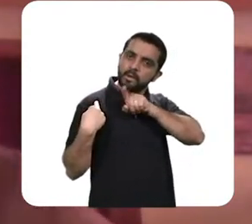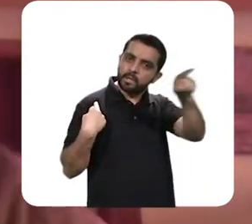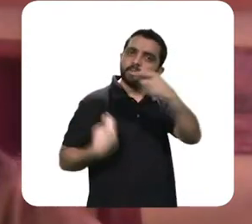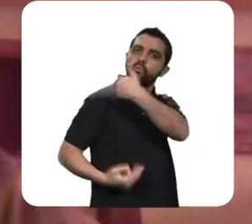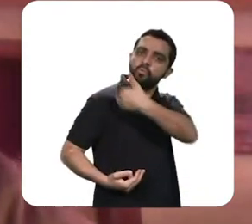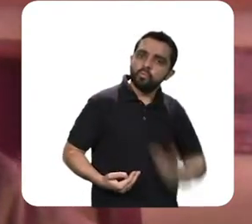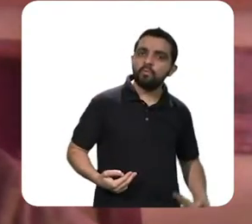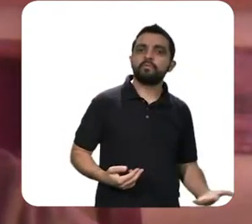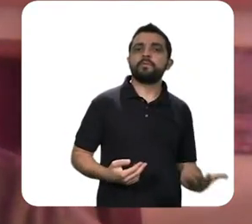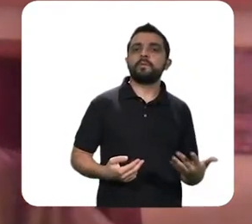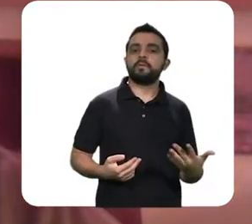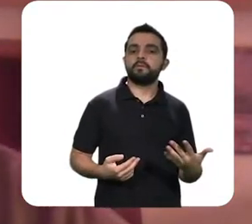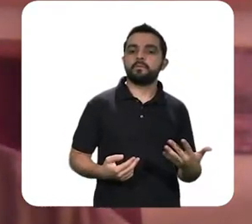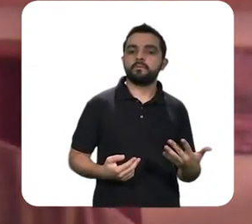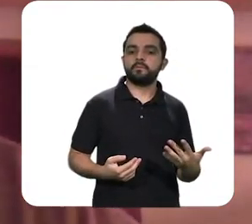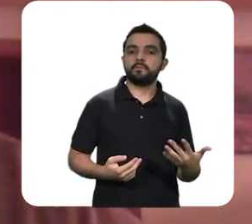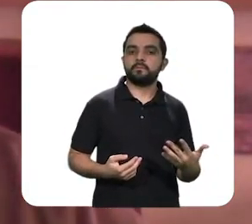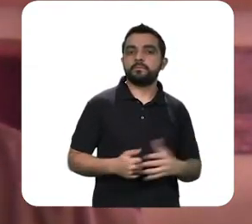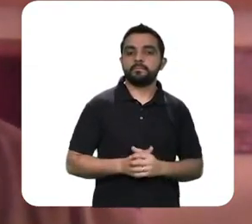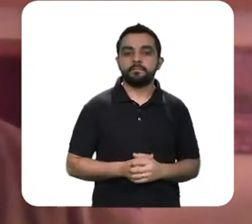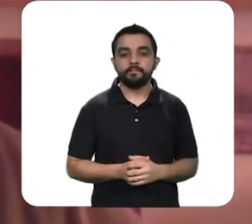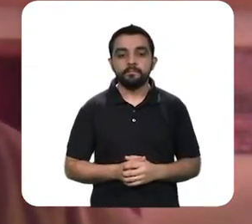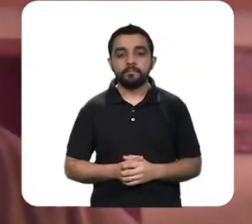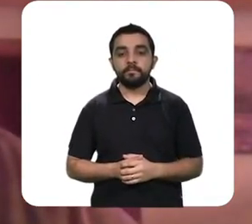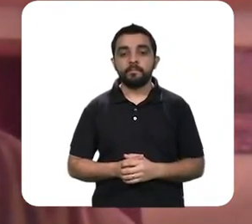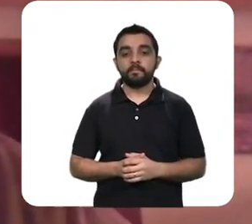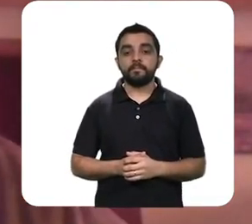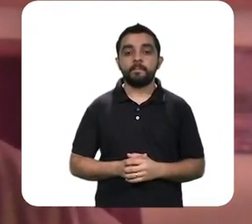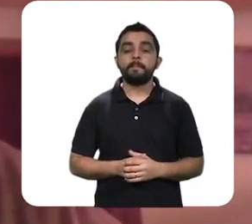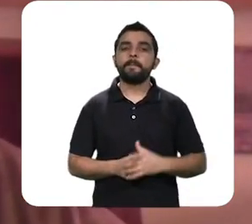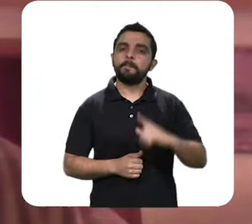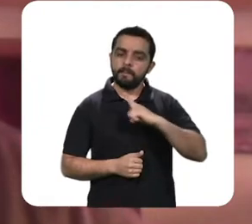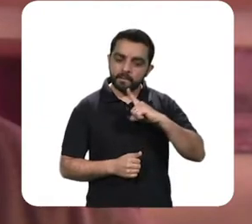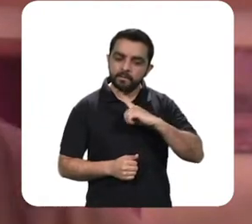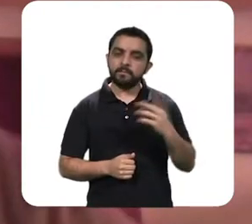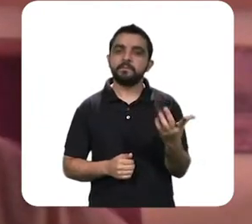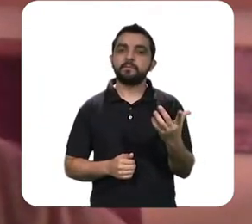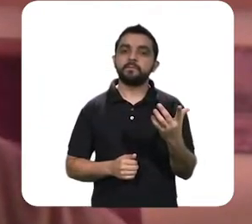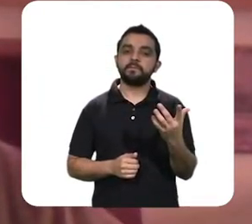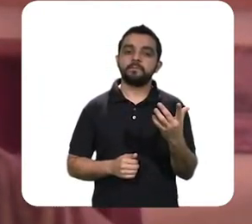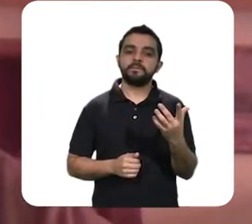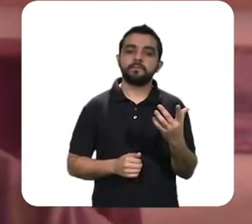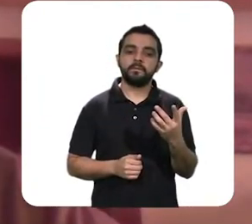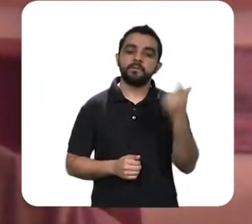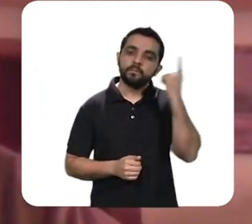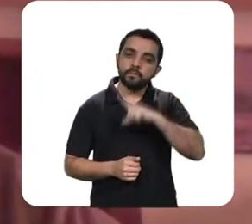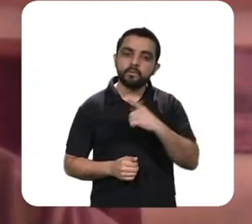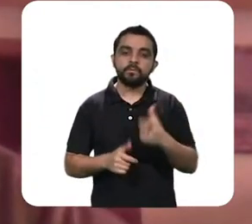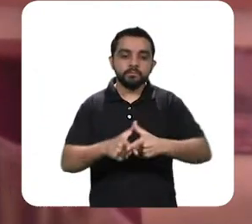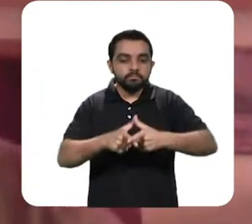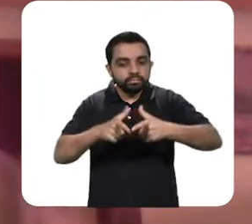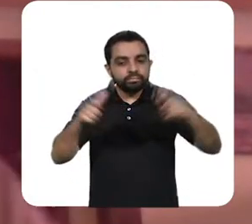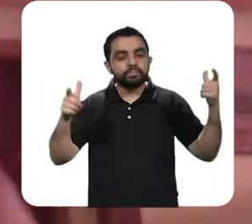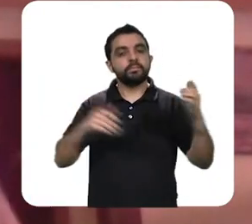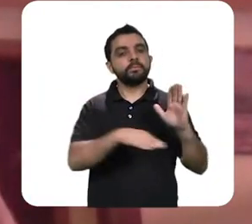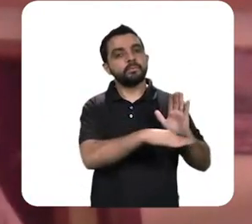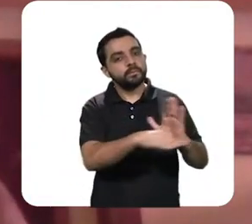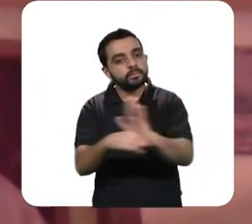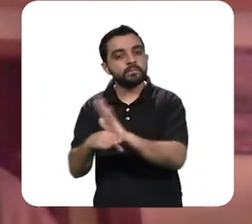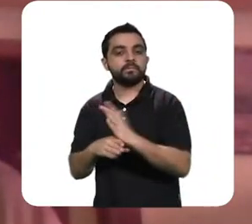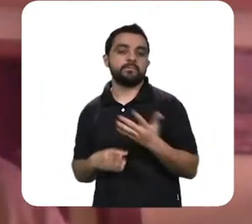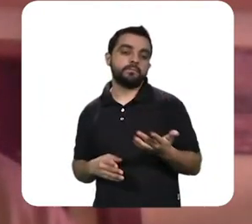ciência e da tecnologia nenhum governo desde 1990 se empenhou em cumprir essa constituição que eram todos governos